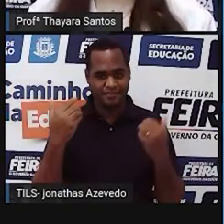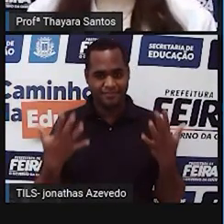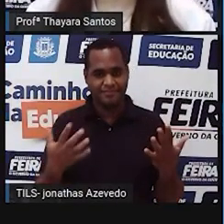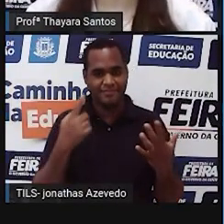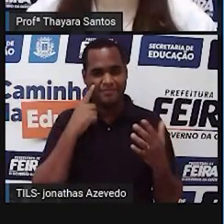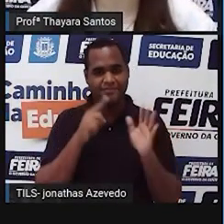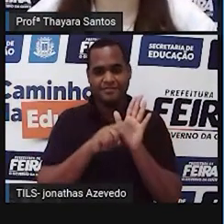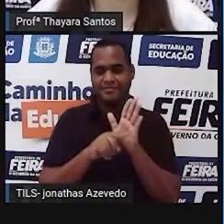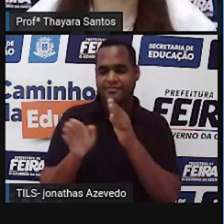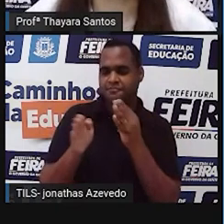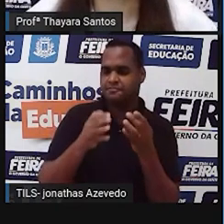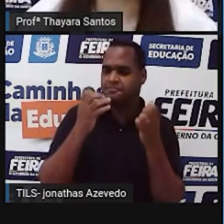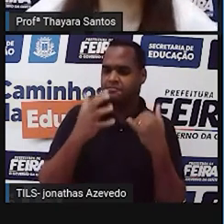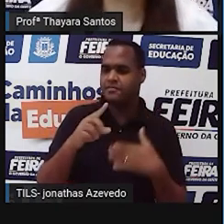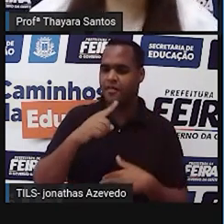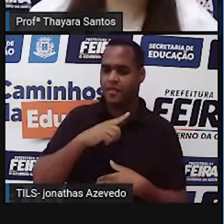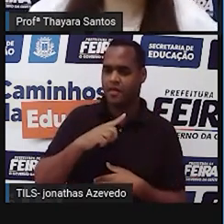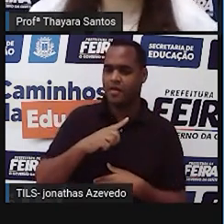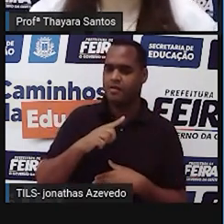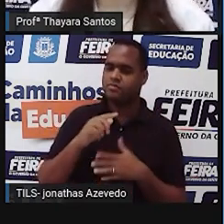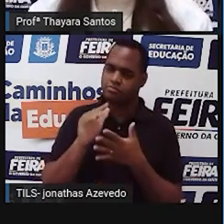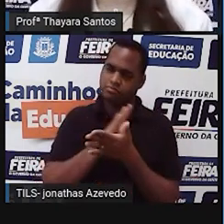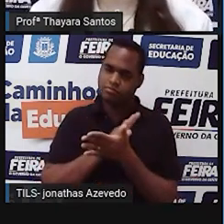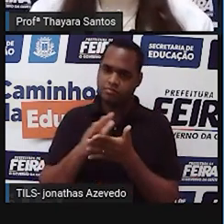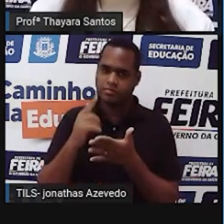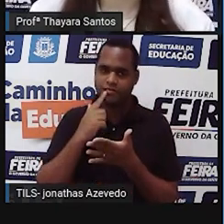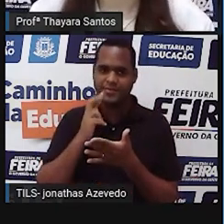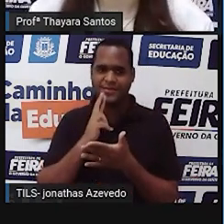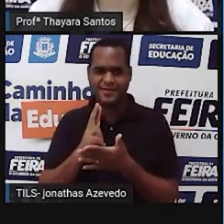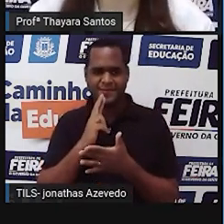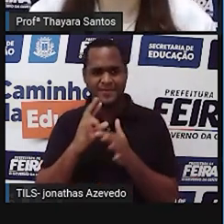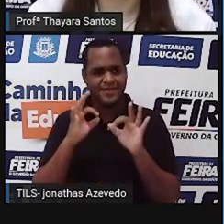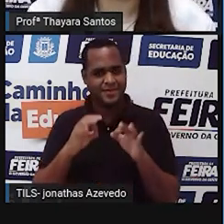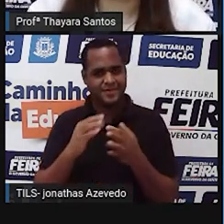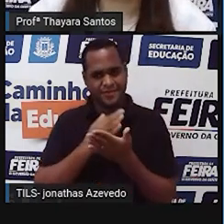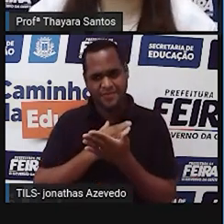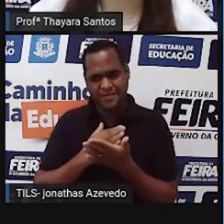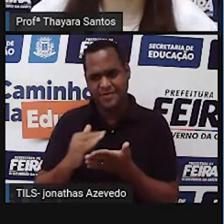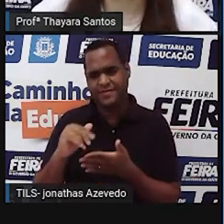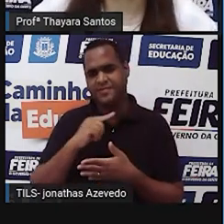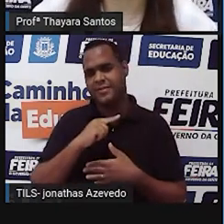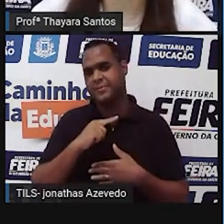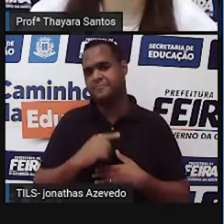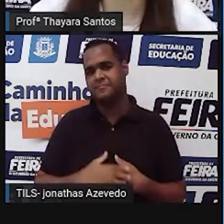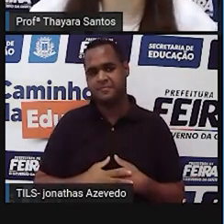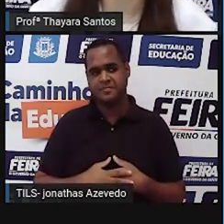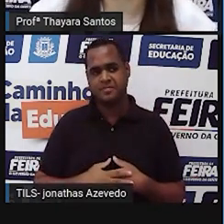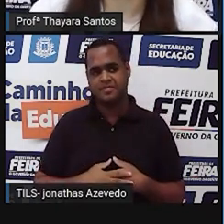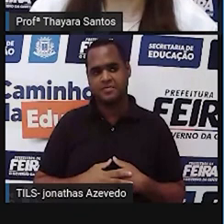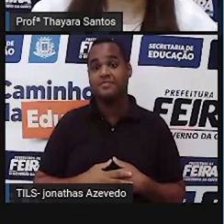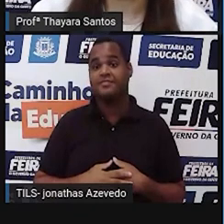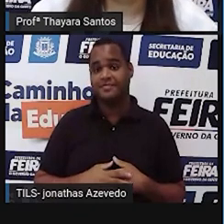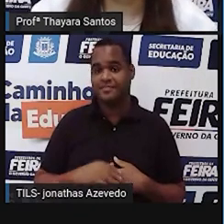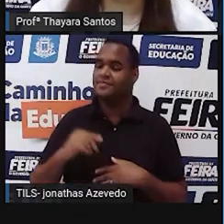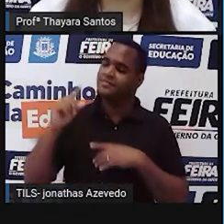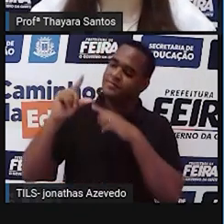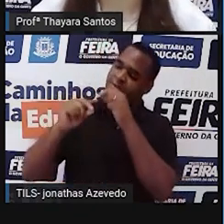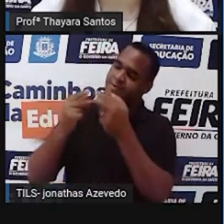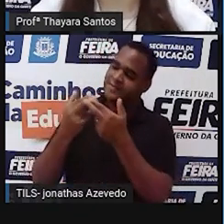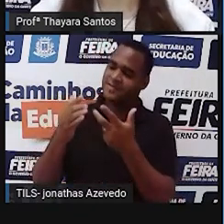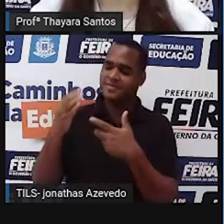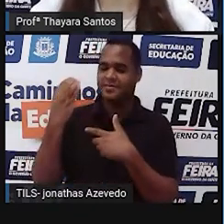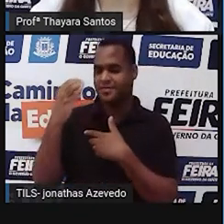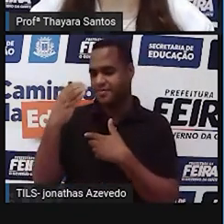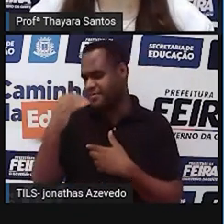Aí, nesse vídeo, a gente teve alguns indícios para responder aquela nossa pergunta inicial. Será que a astrologia é ciência?